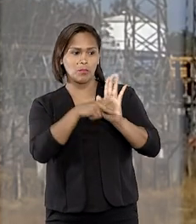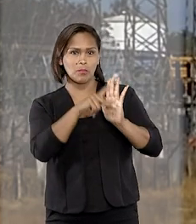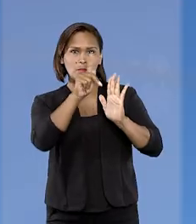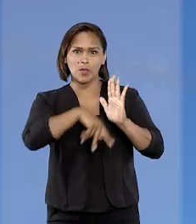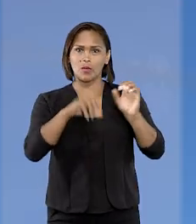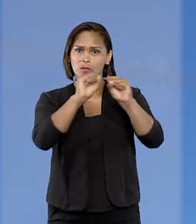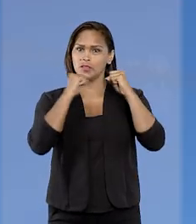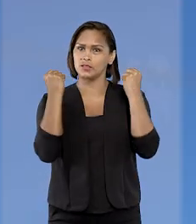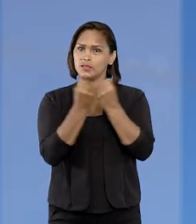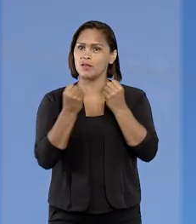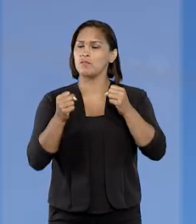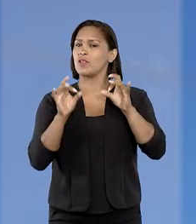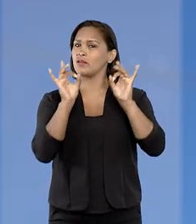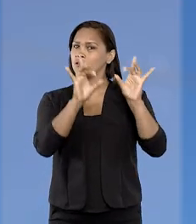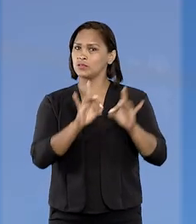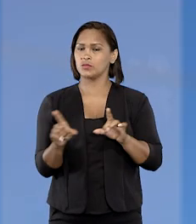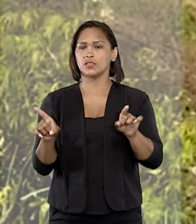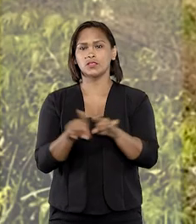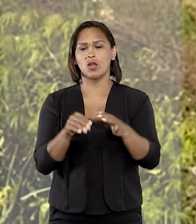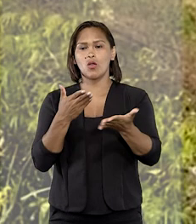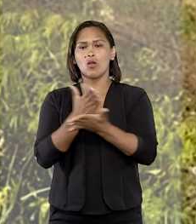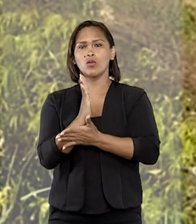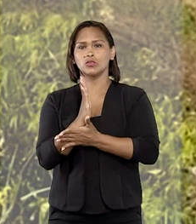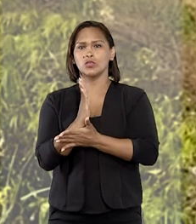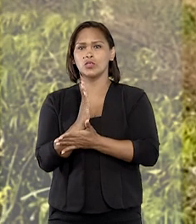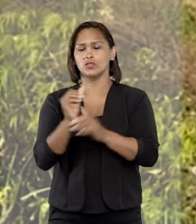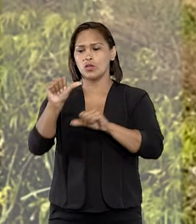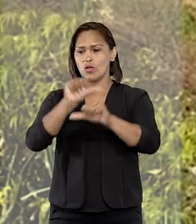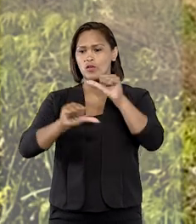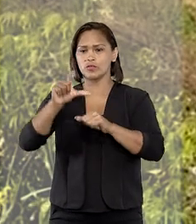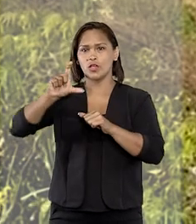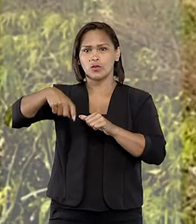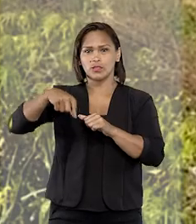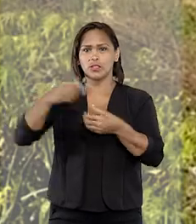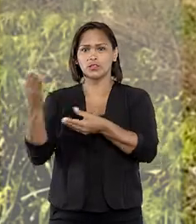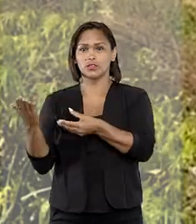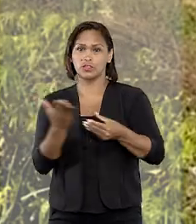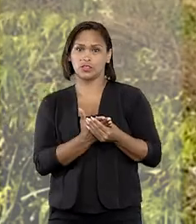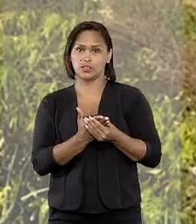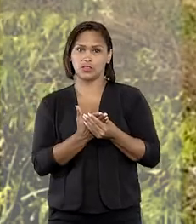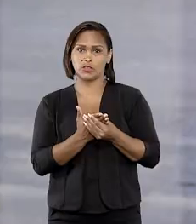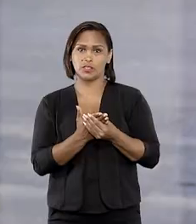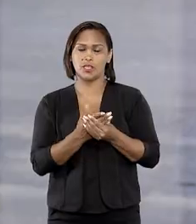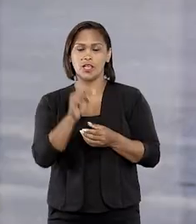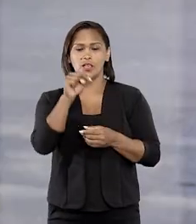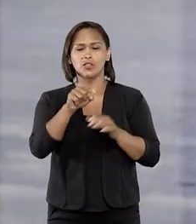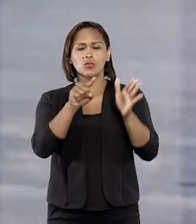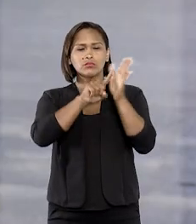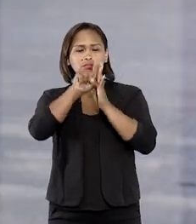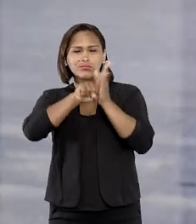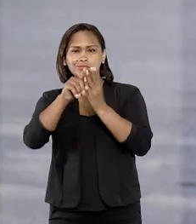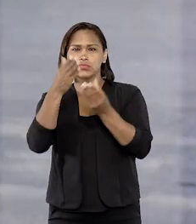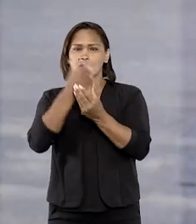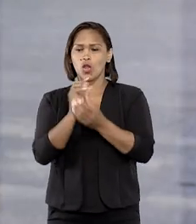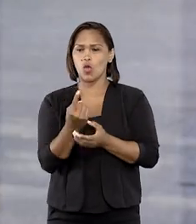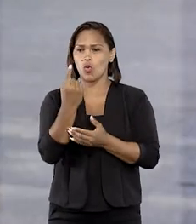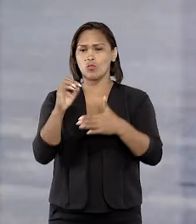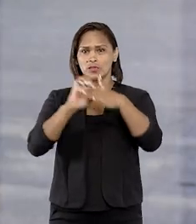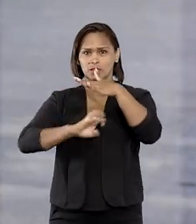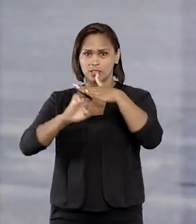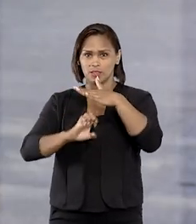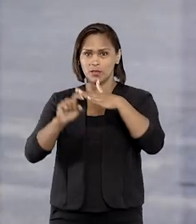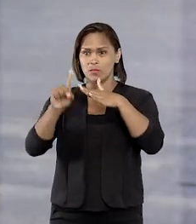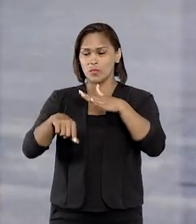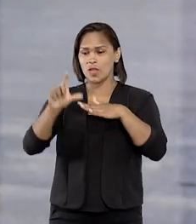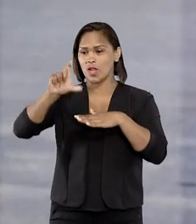respectiva Assembleia Geral Extraordinária, que autorizou a conversão do crédito em ações. No caso analisado, uma das